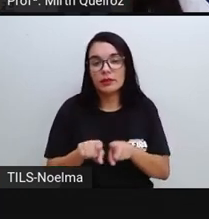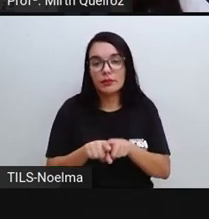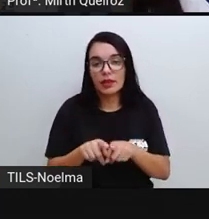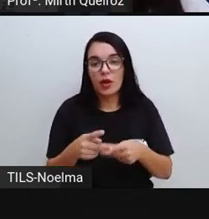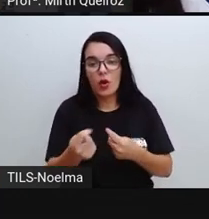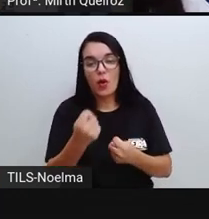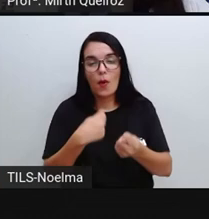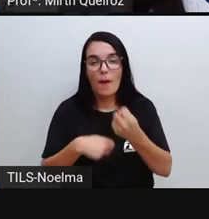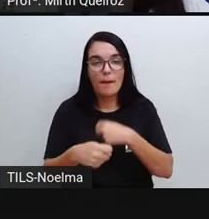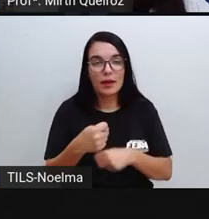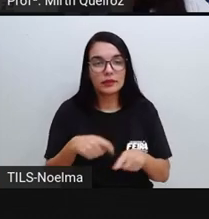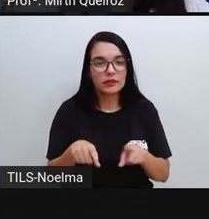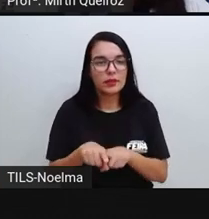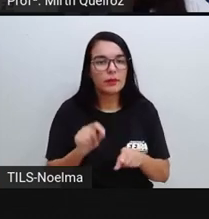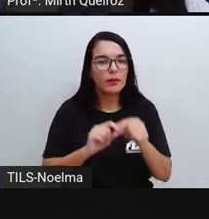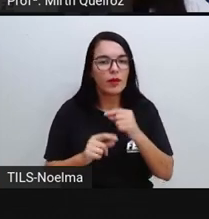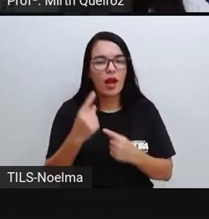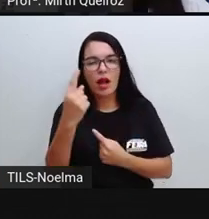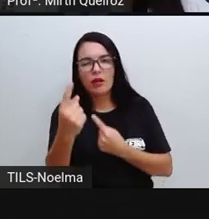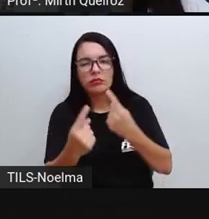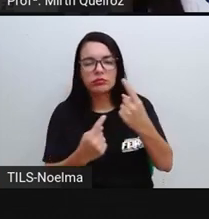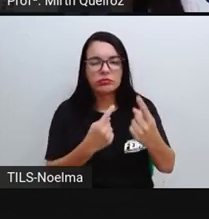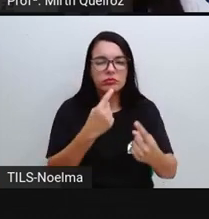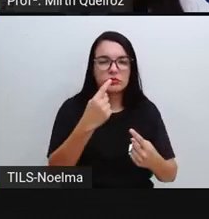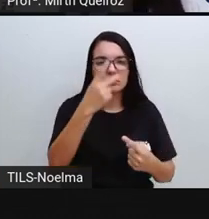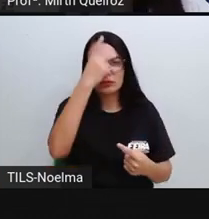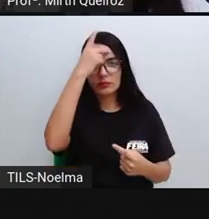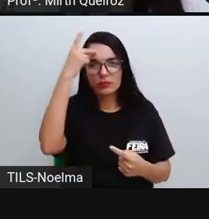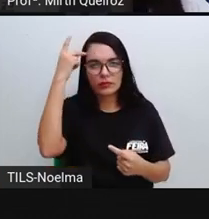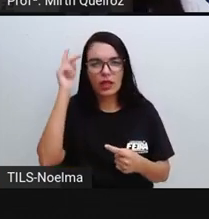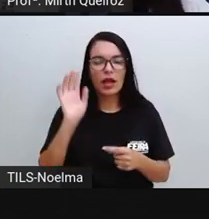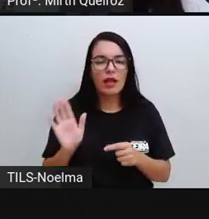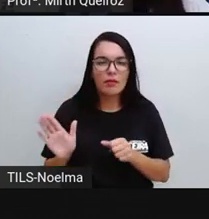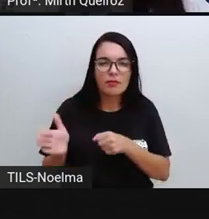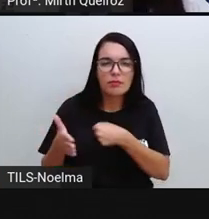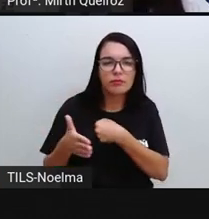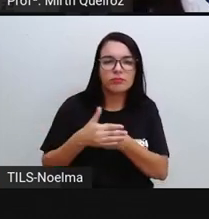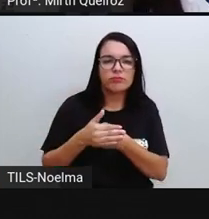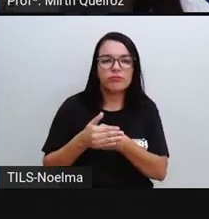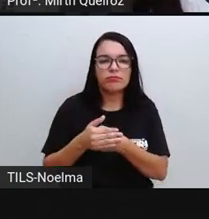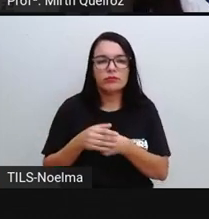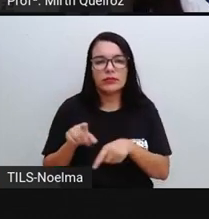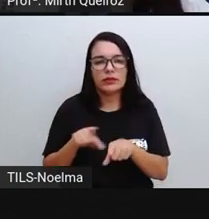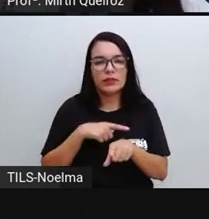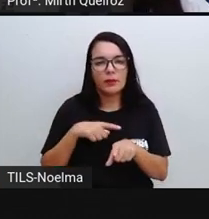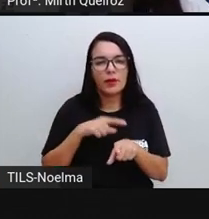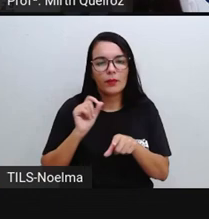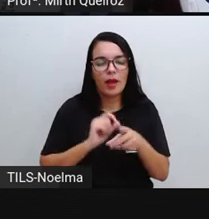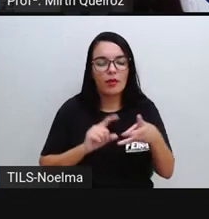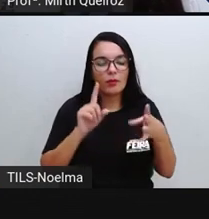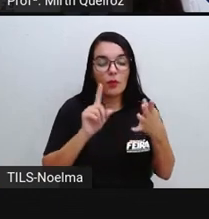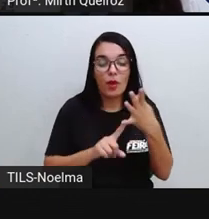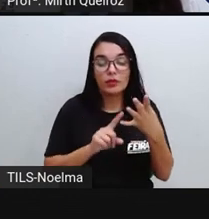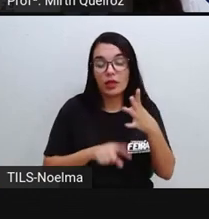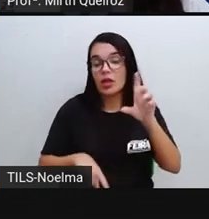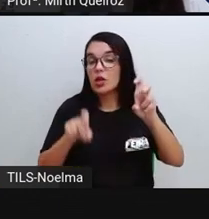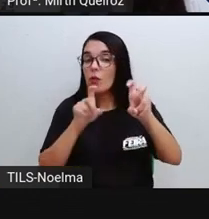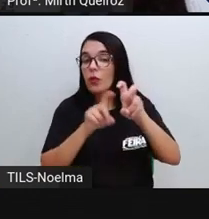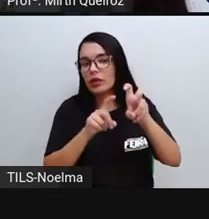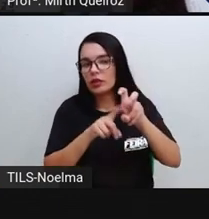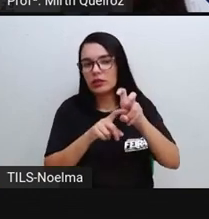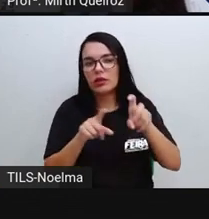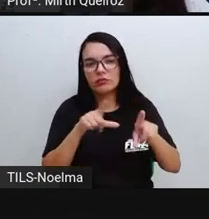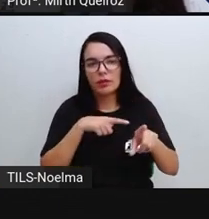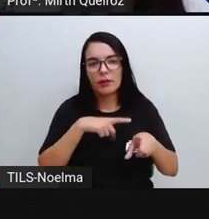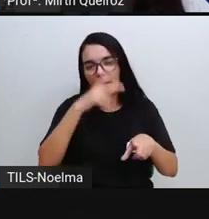descobrimos também que alguns autores defendem a existência de mais dois setores, que é o quartenário e o setor